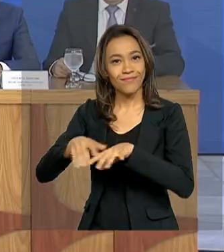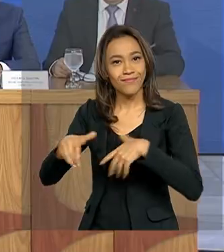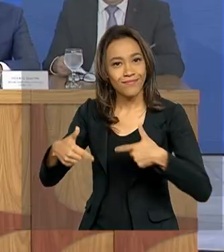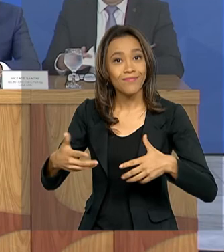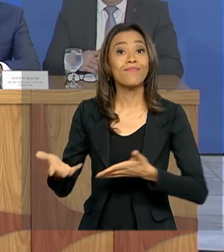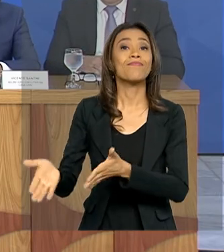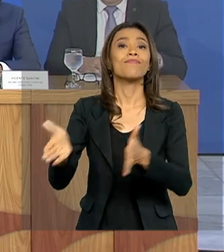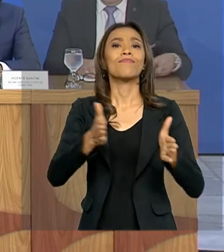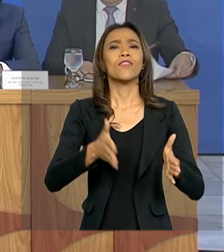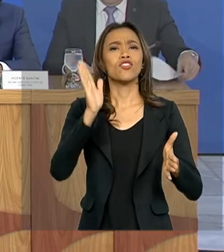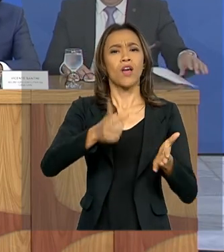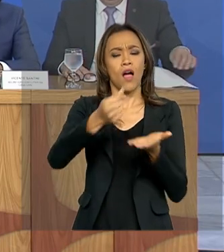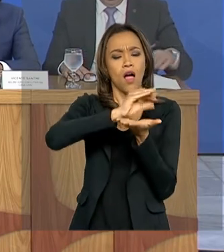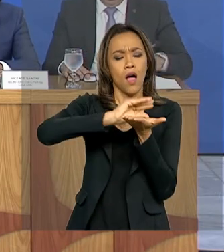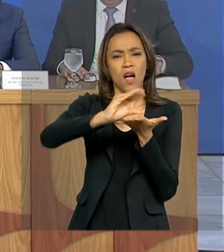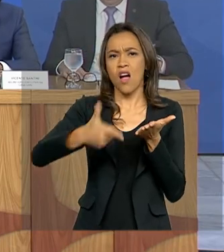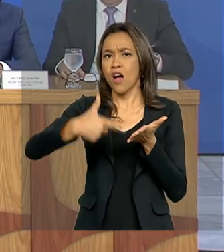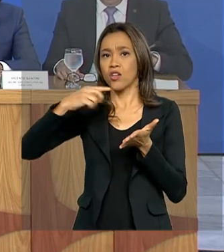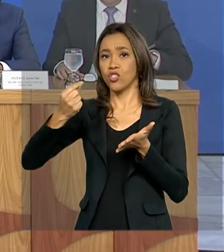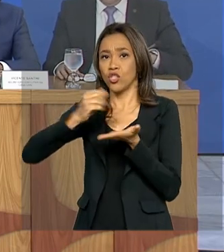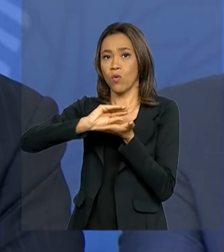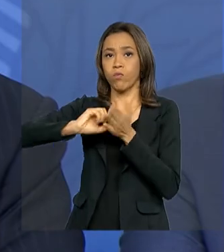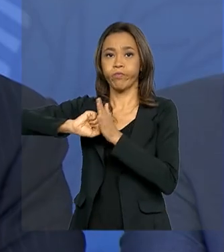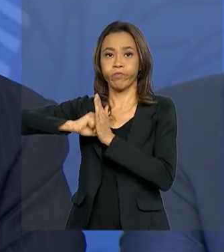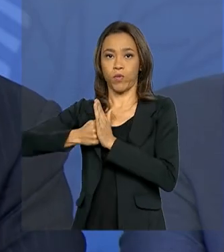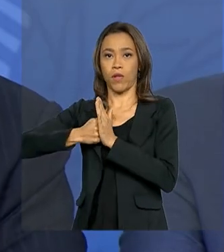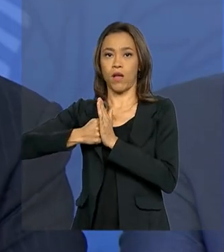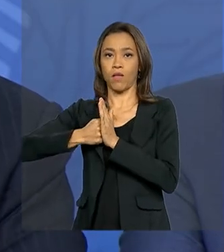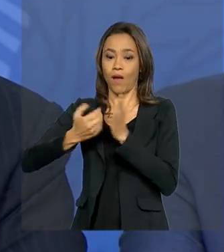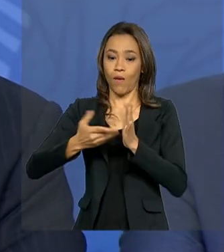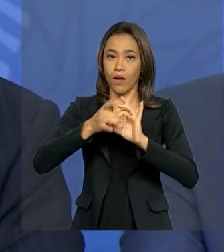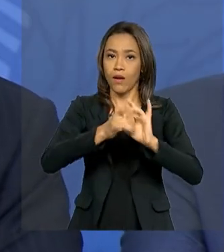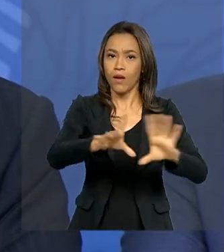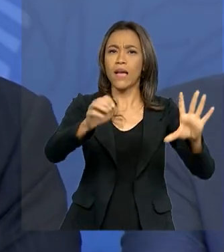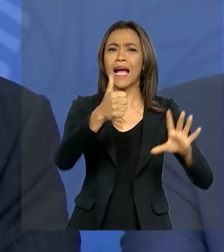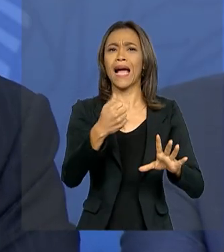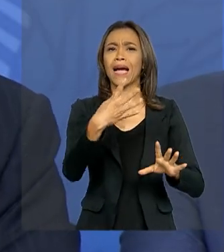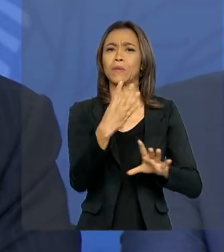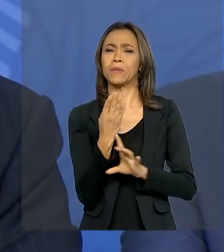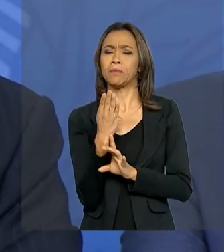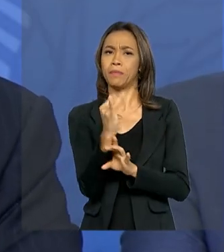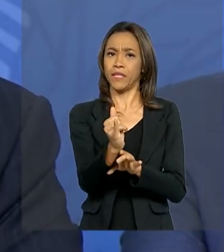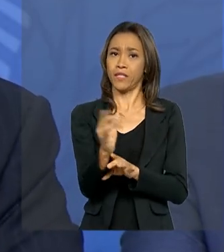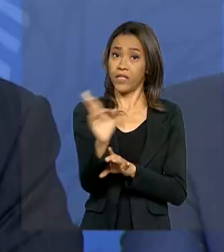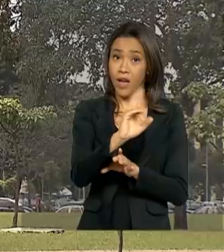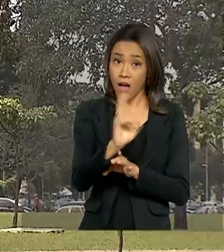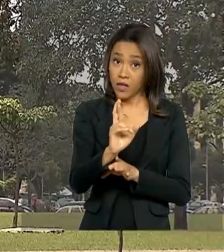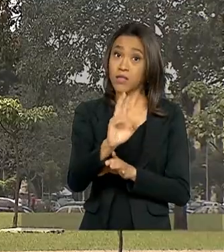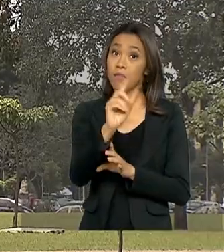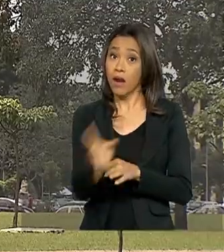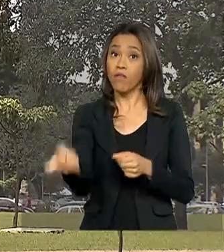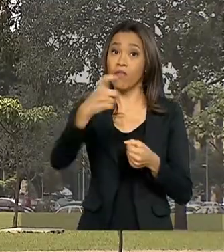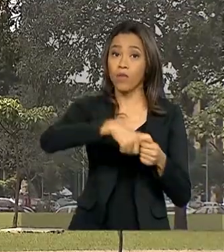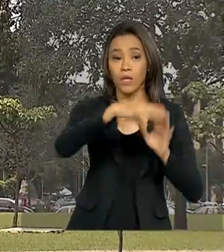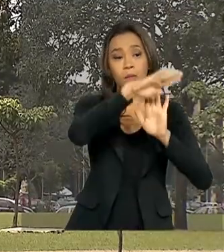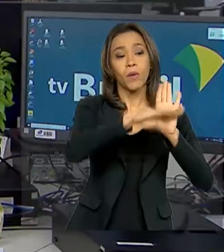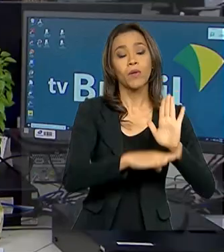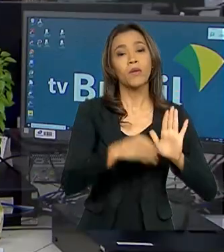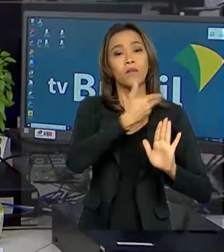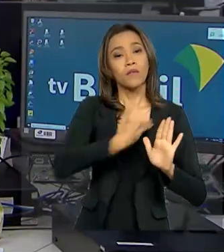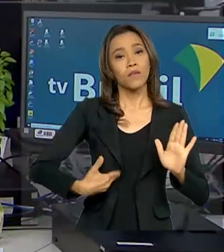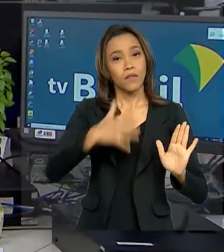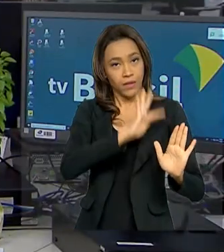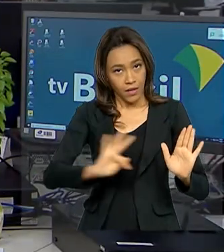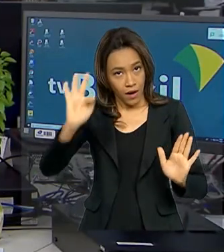Liberados recursos que estavam bloqueados no orçamento. São 14 bilhões de reais para retomar programas do governo federal.